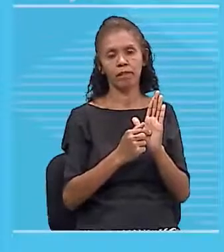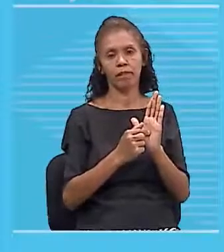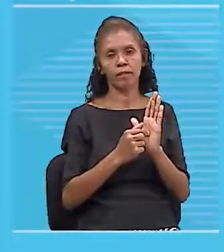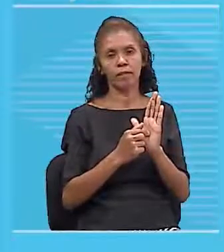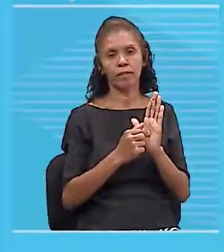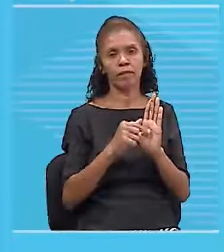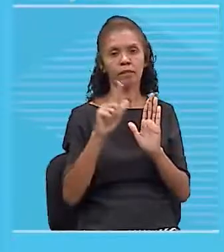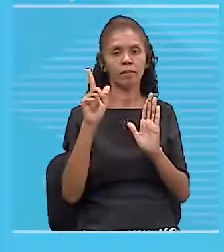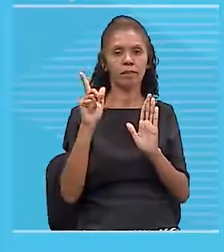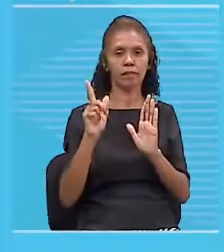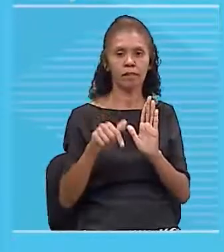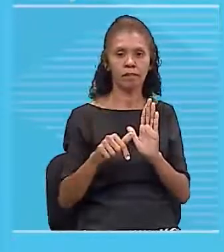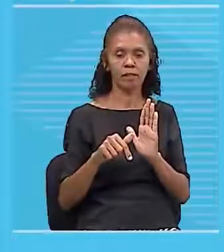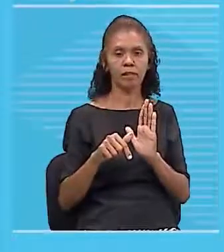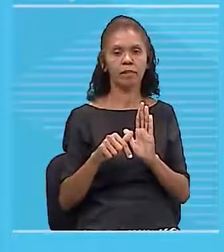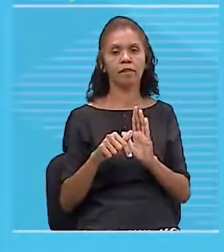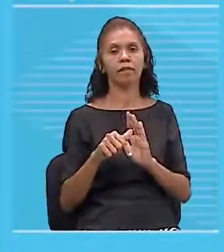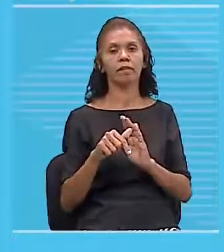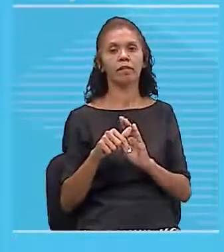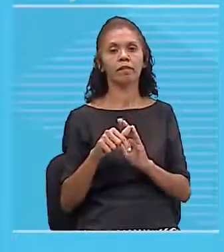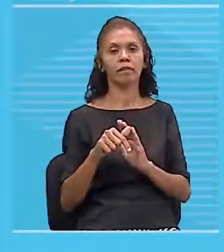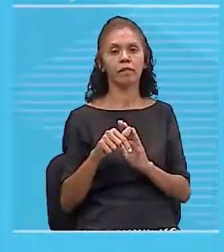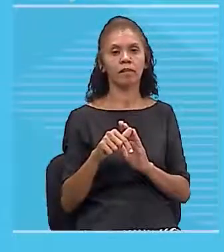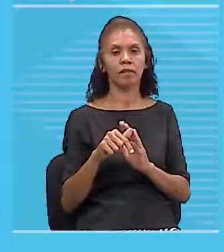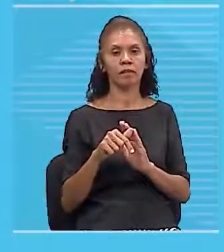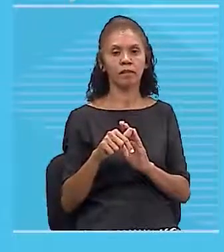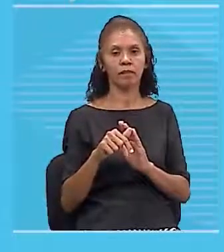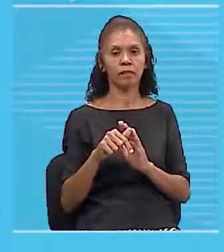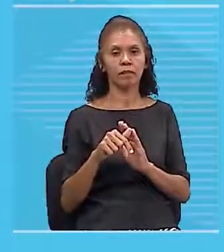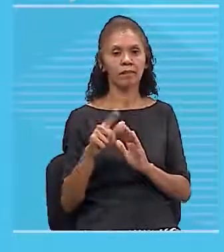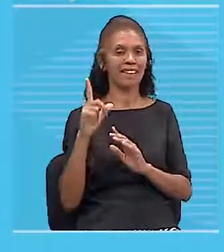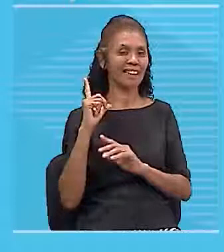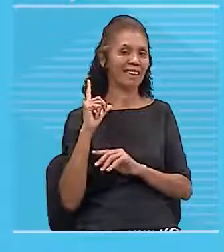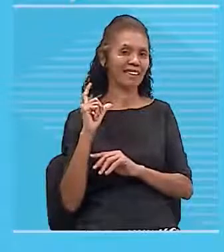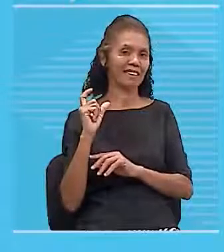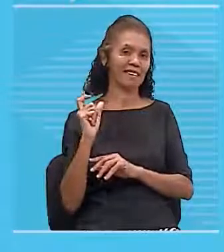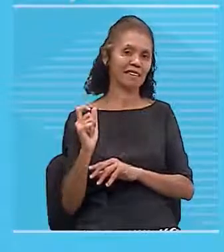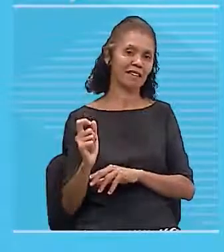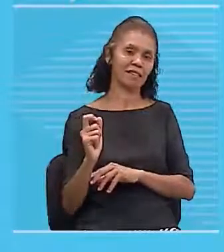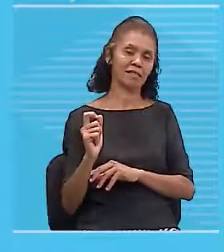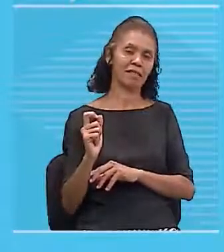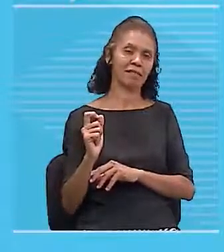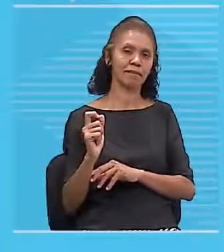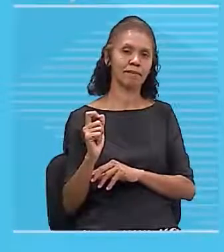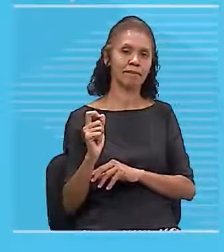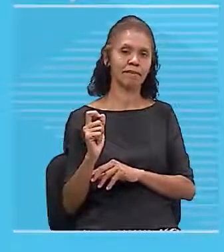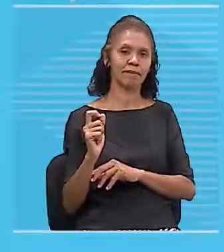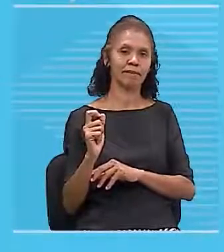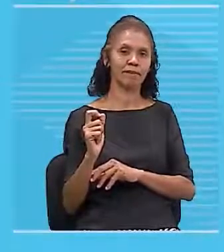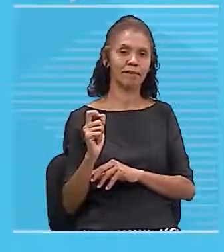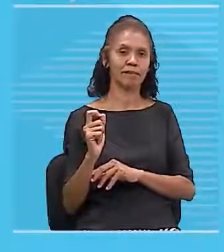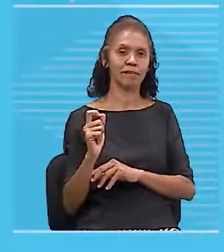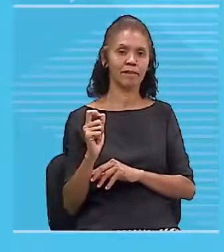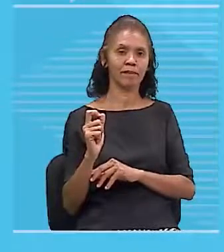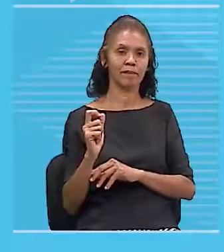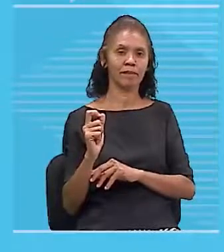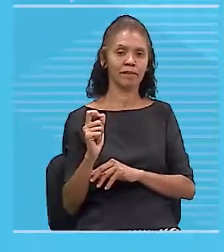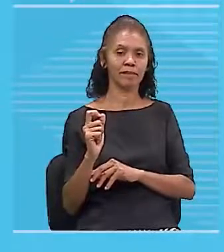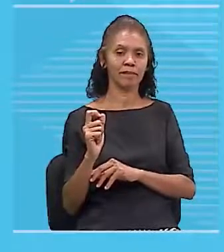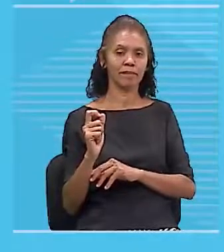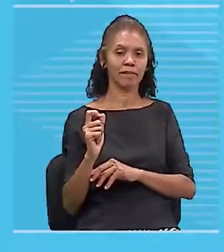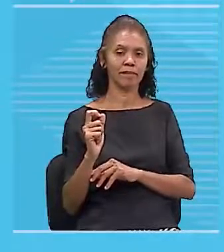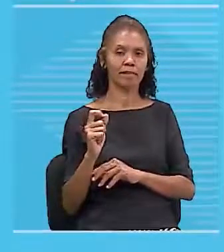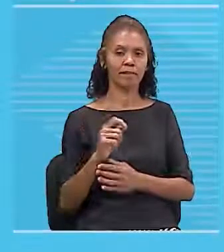é porque isso está saindo do plano aí da